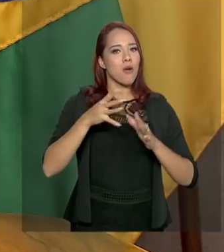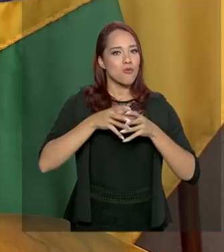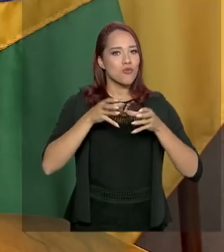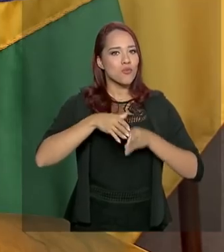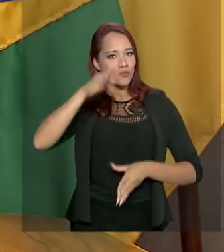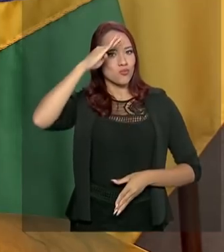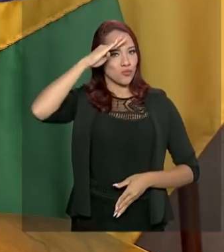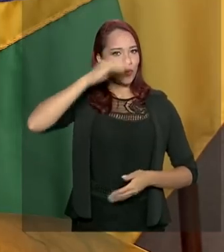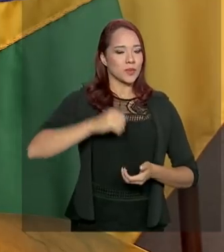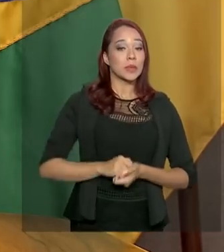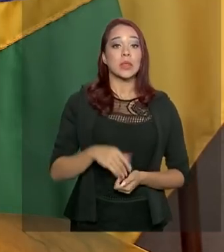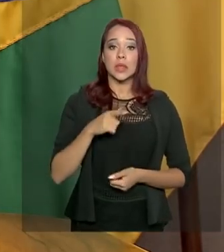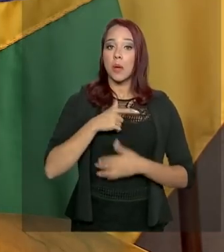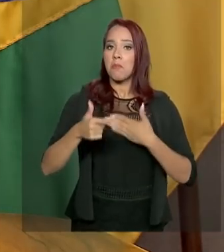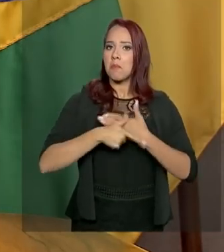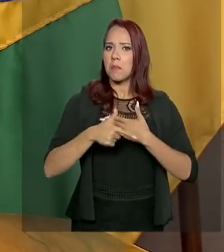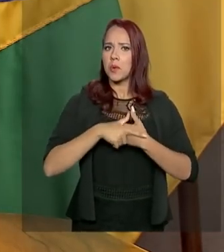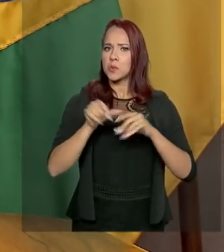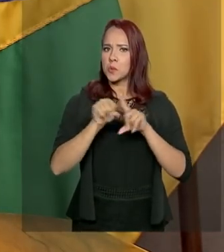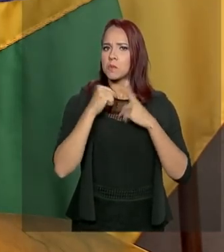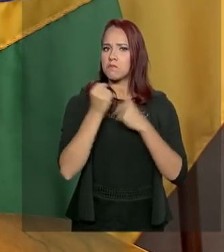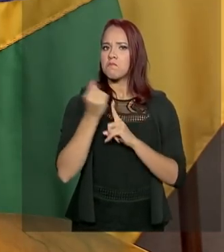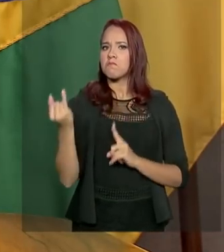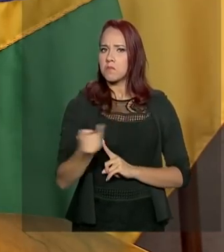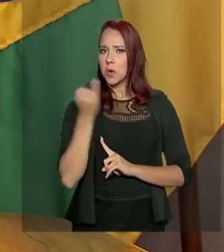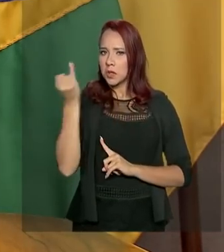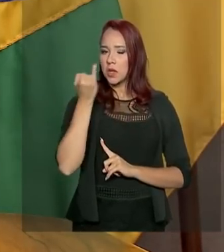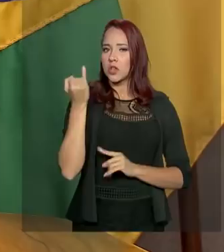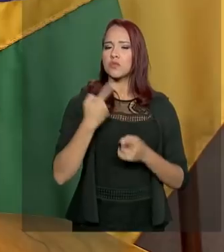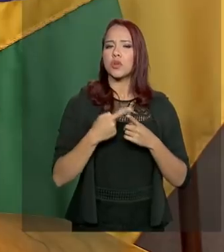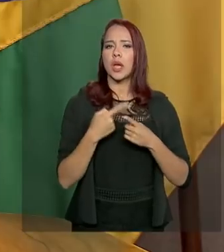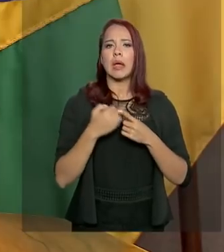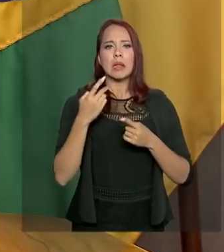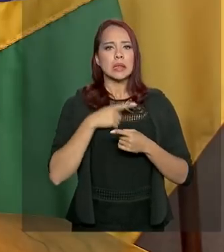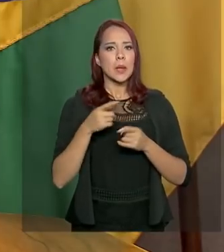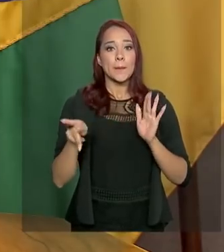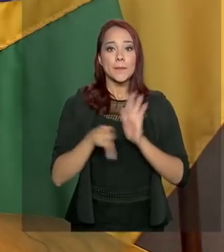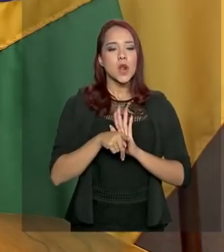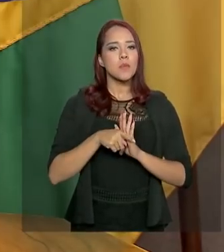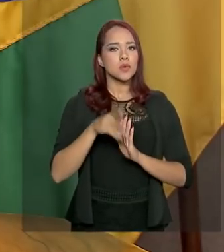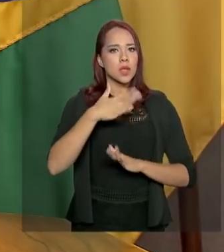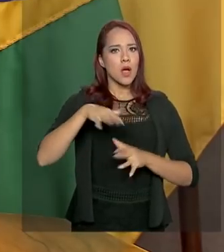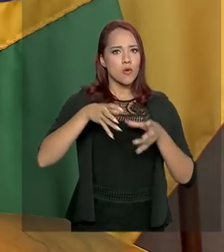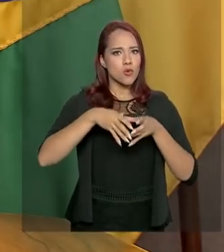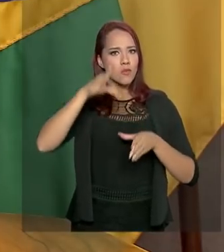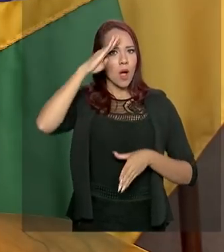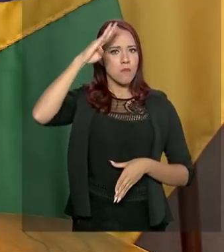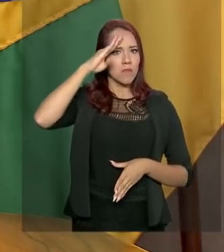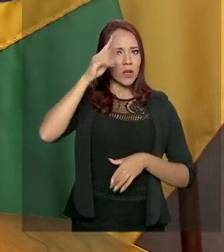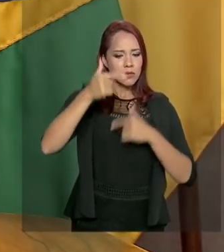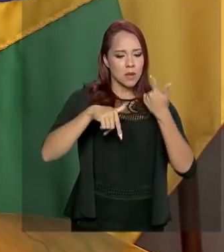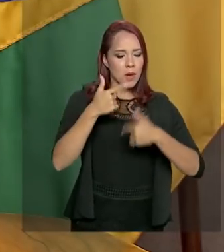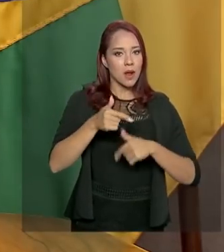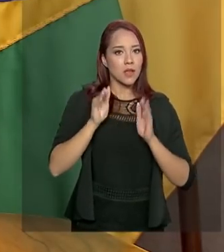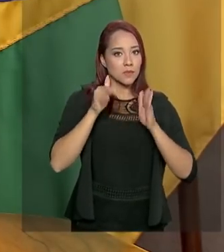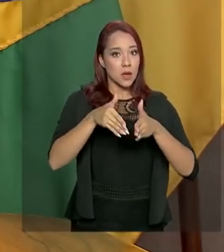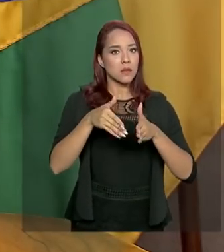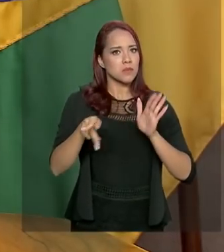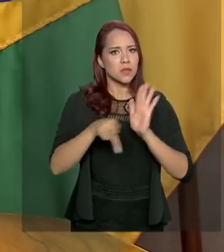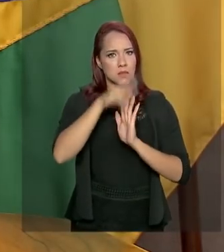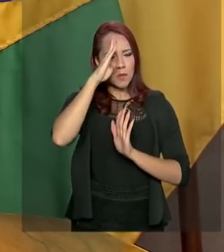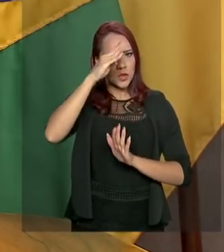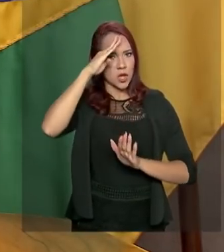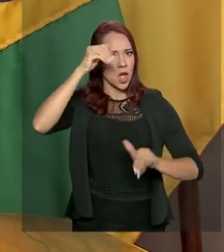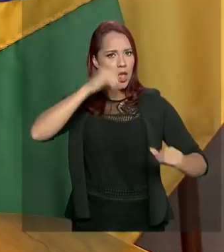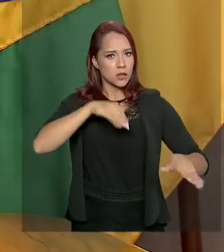Ele tem um papel social muito importante pela capilaridade que as Forças Armadas têm, para nesse aspecto, particularmente, o Exército.